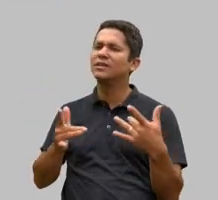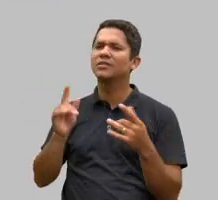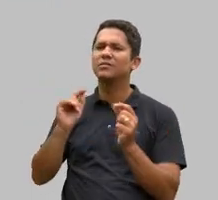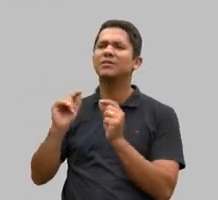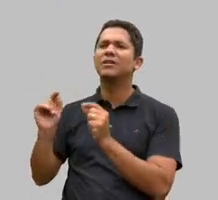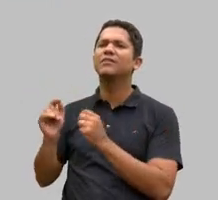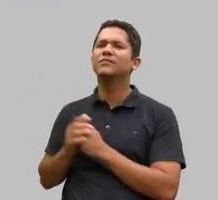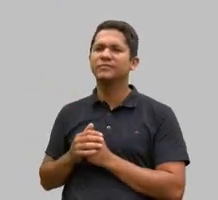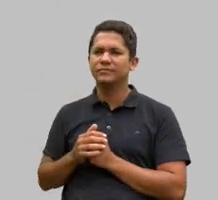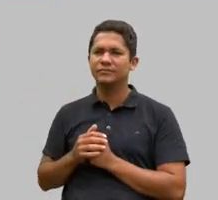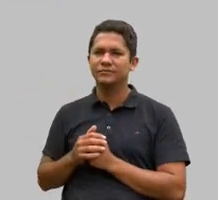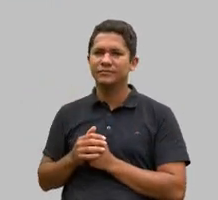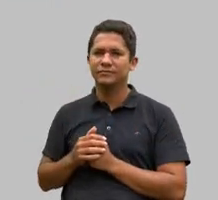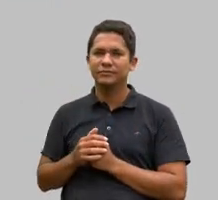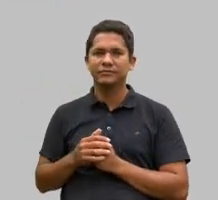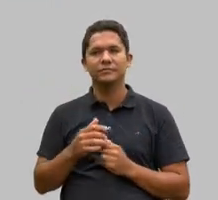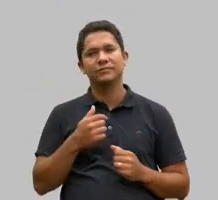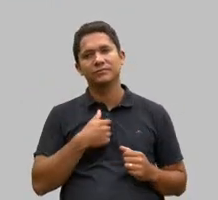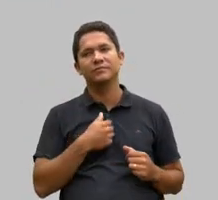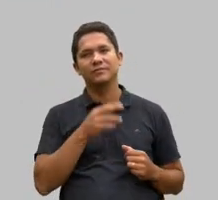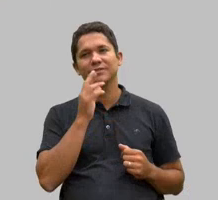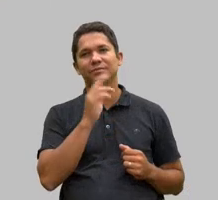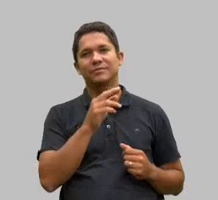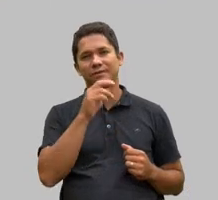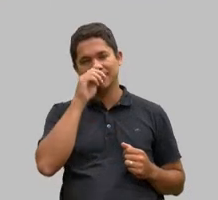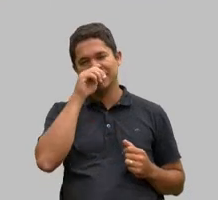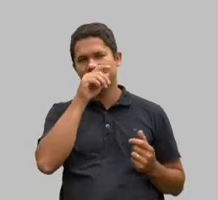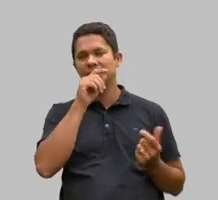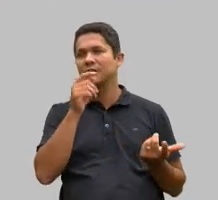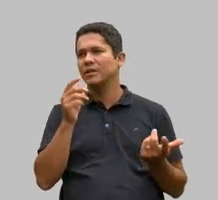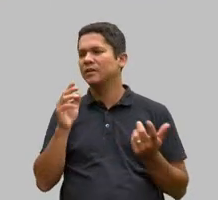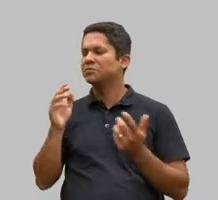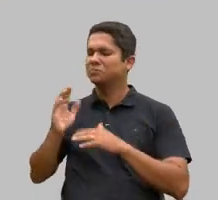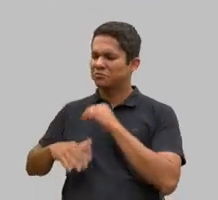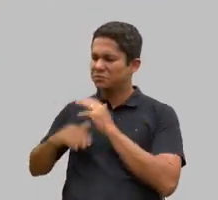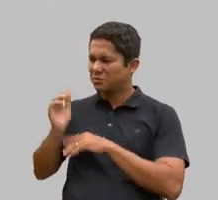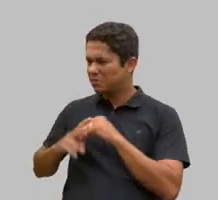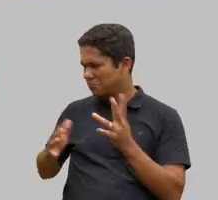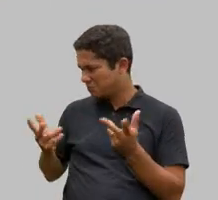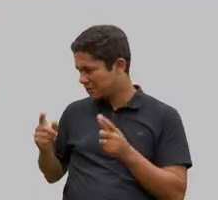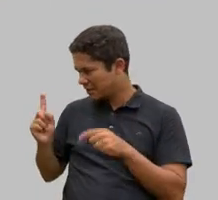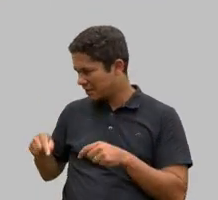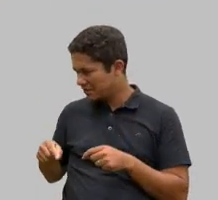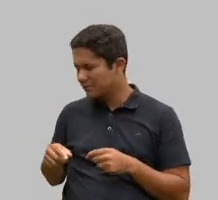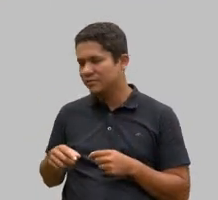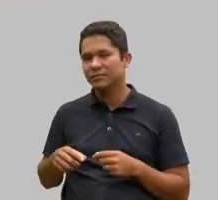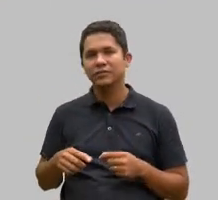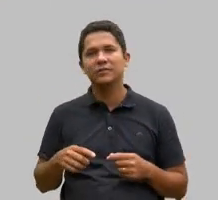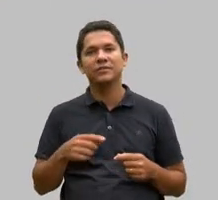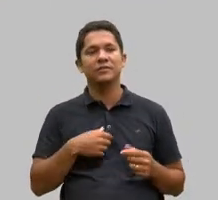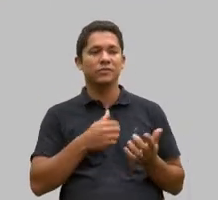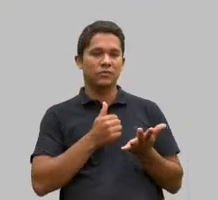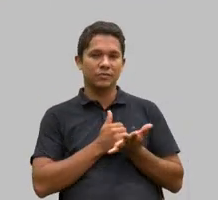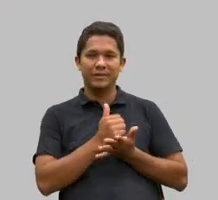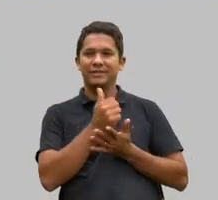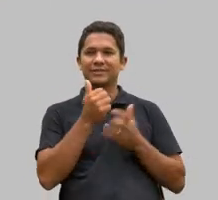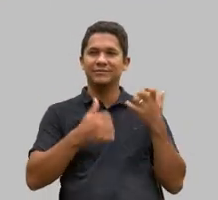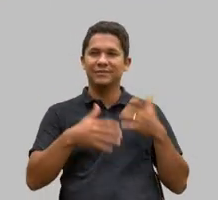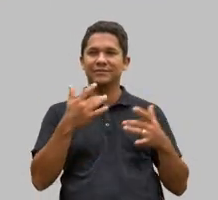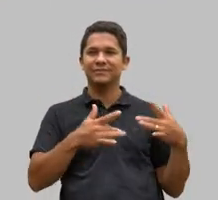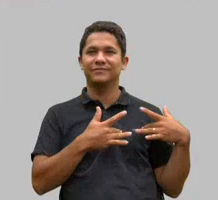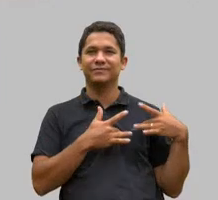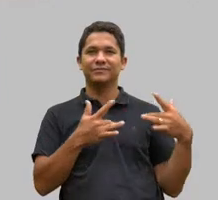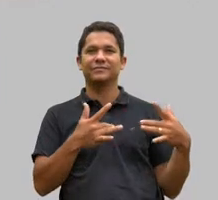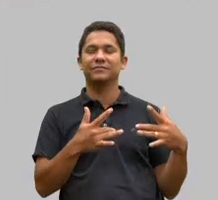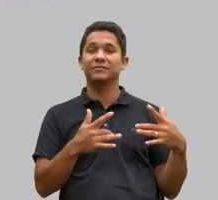Quem são essas pessoas? São os profissionais? Onde estão essas pessoas? E eu começo a dizer que o voluntariado está na própria